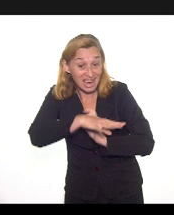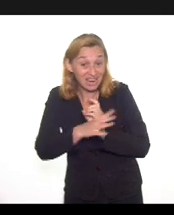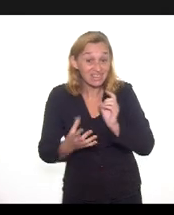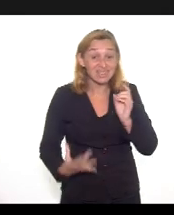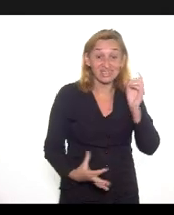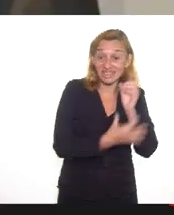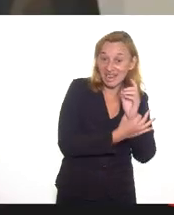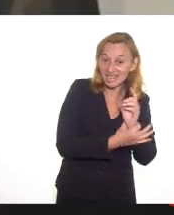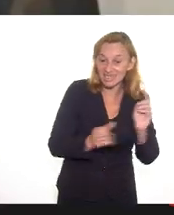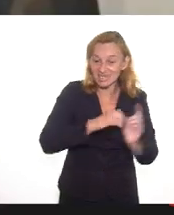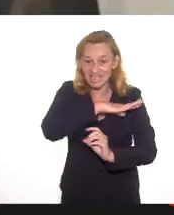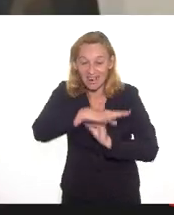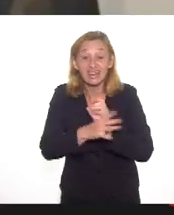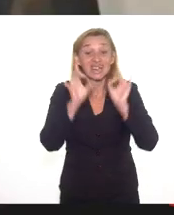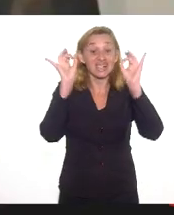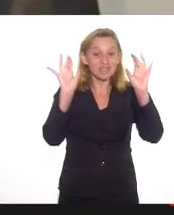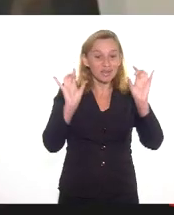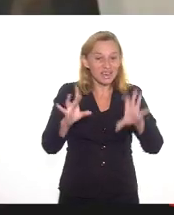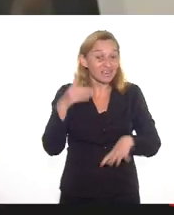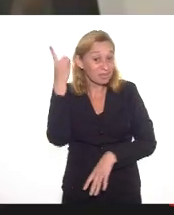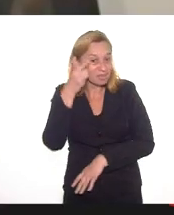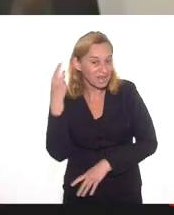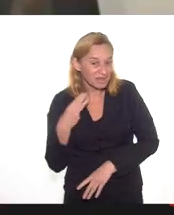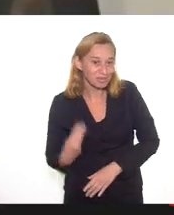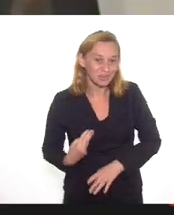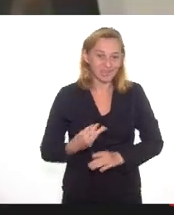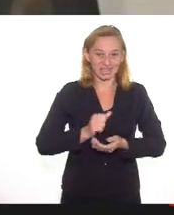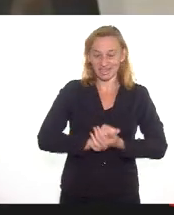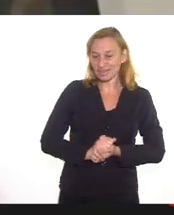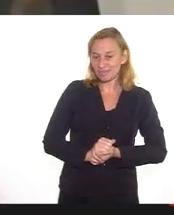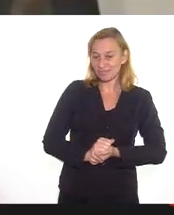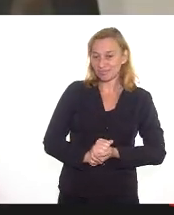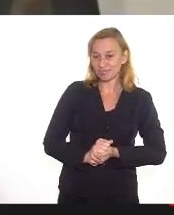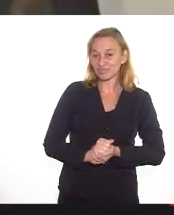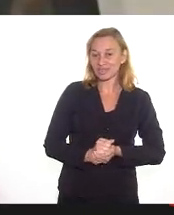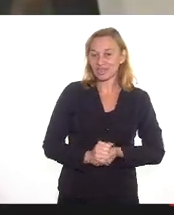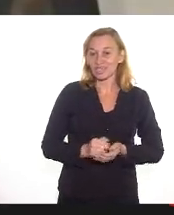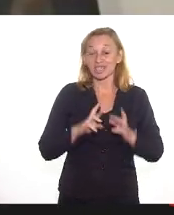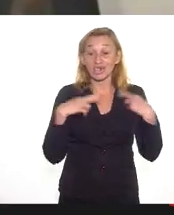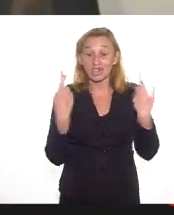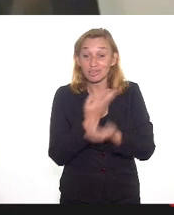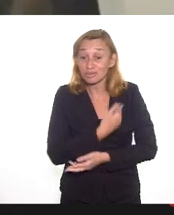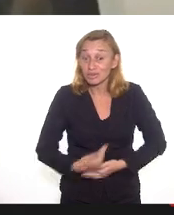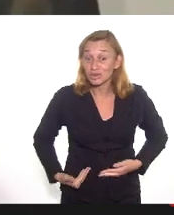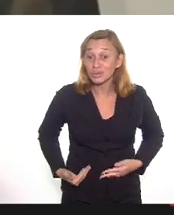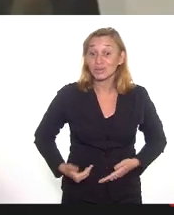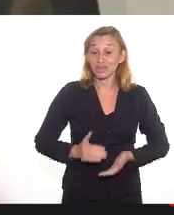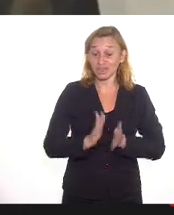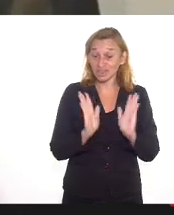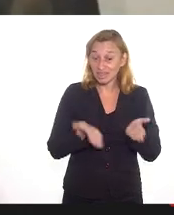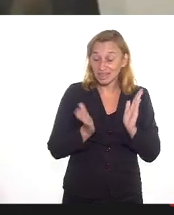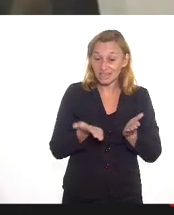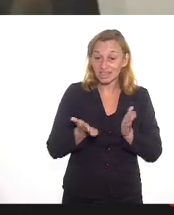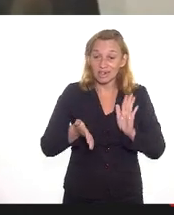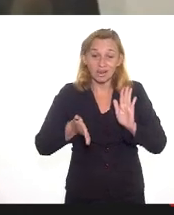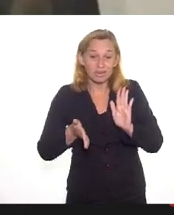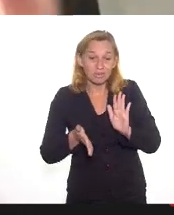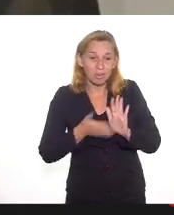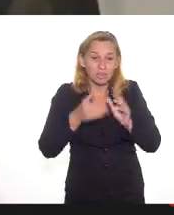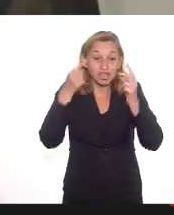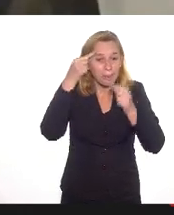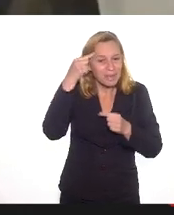Social, em especial a deputada Mônica Francisco, que nos trouxe à audiência de hoje com o propósito de